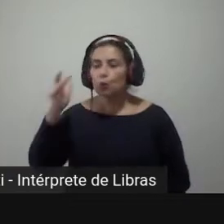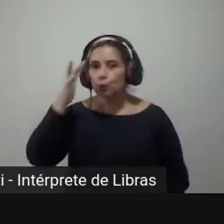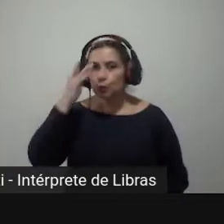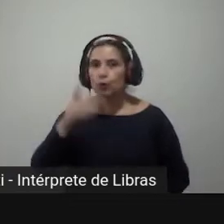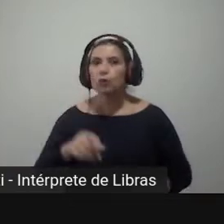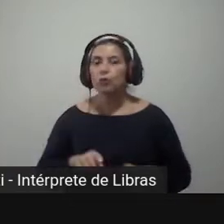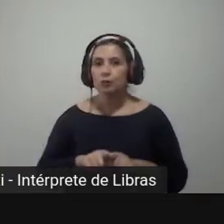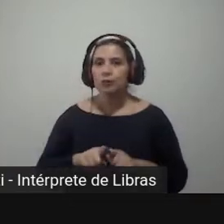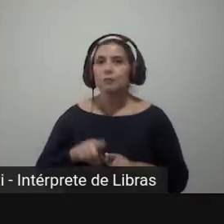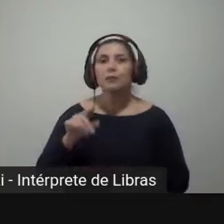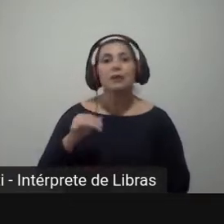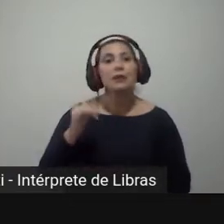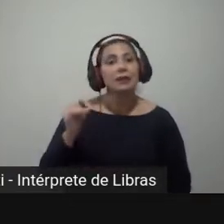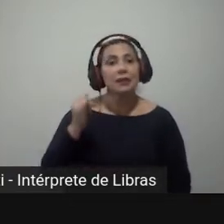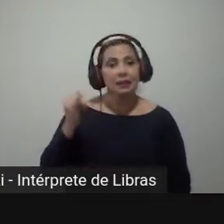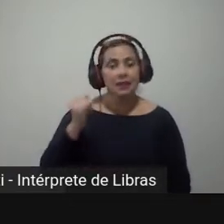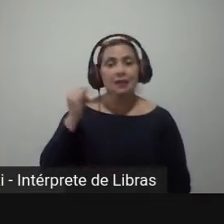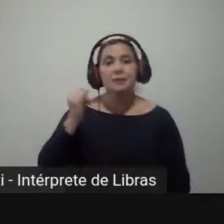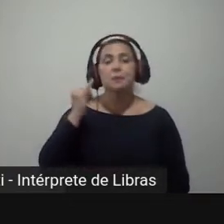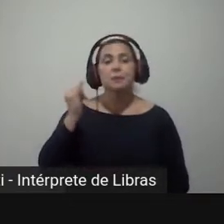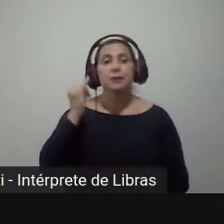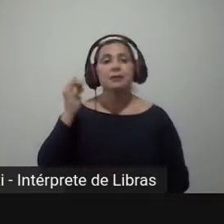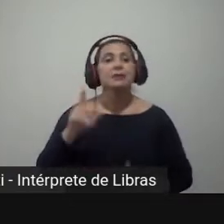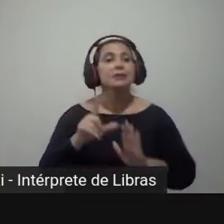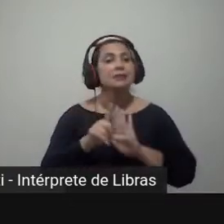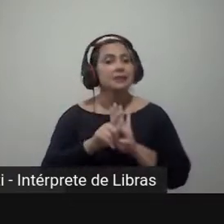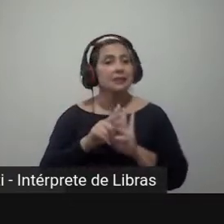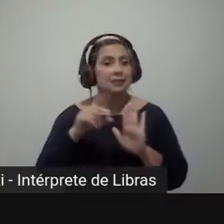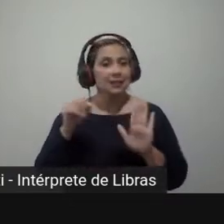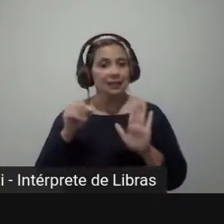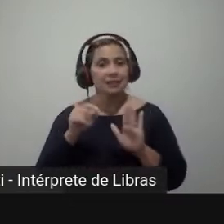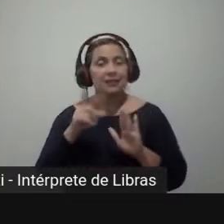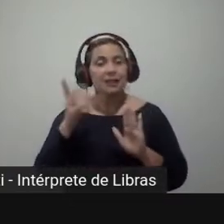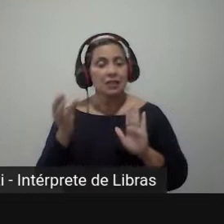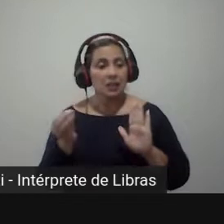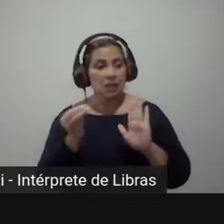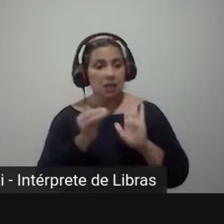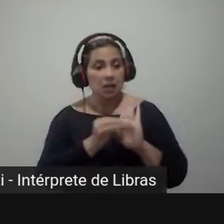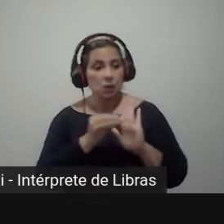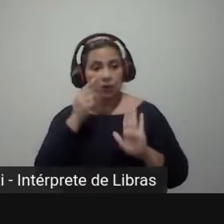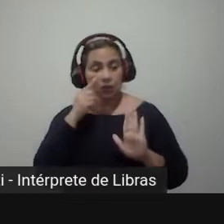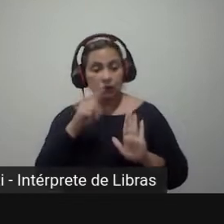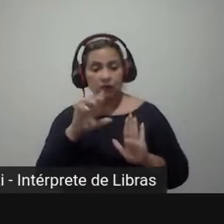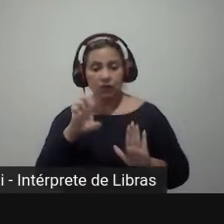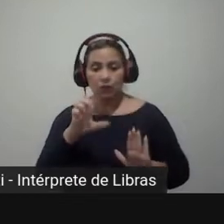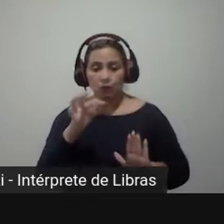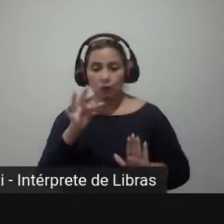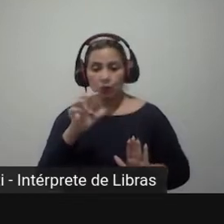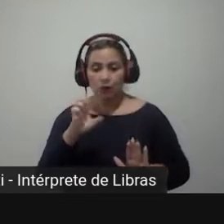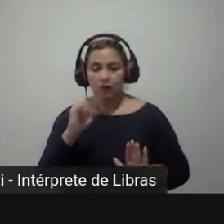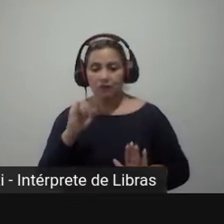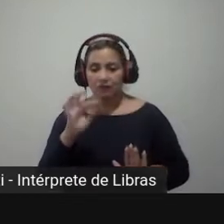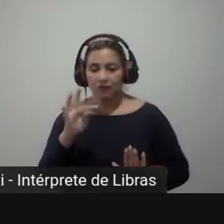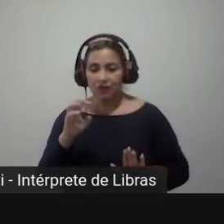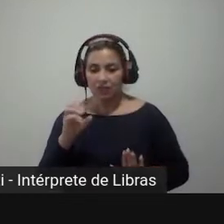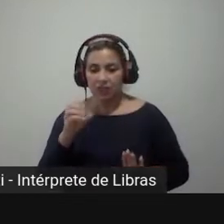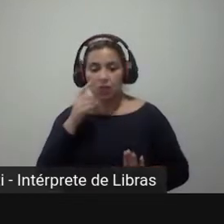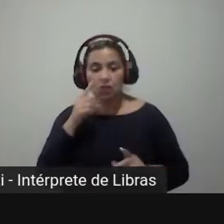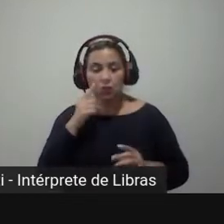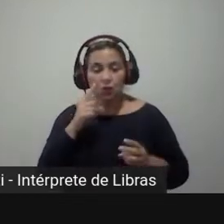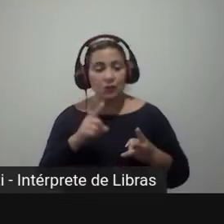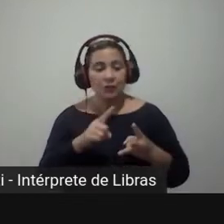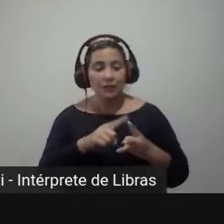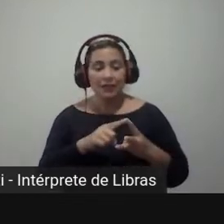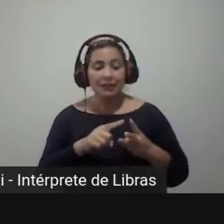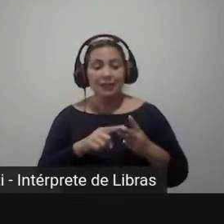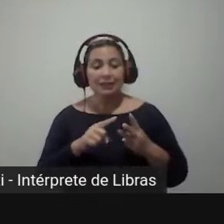É importante sempre destacar que, quando a gente analisa o efeito coateio no Brasil, nós temos que levar em consideração três características do